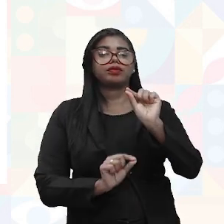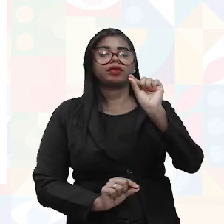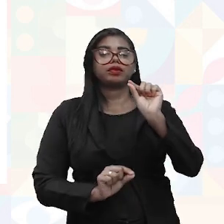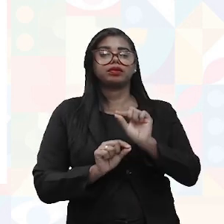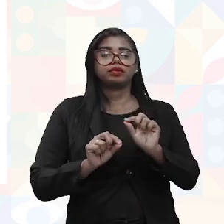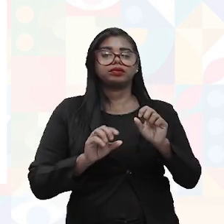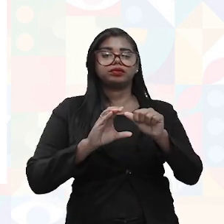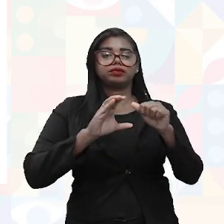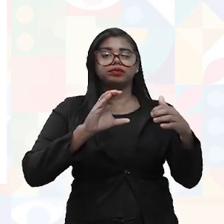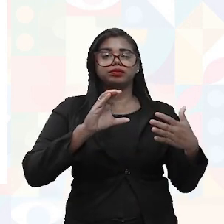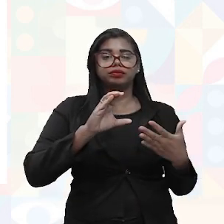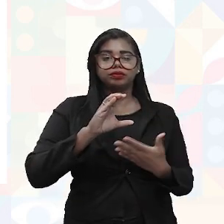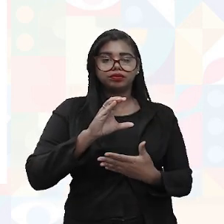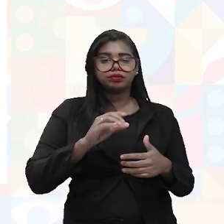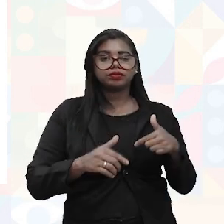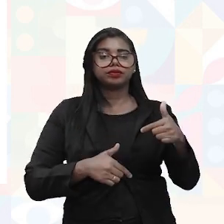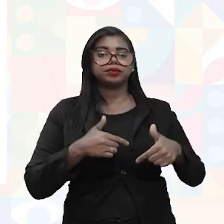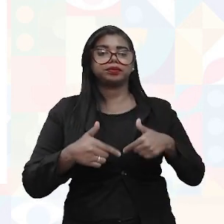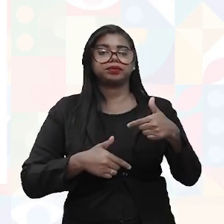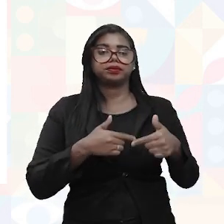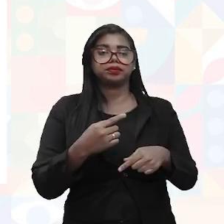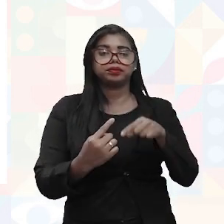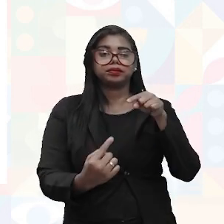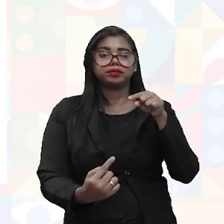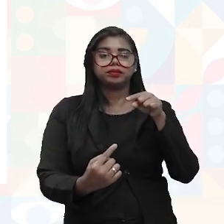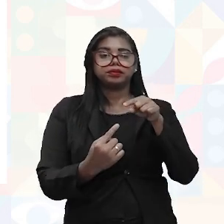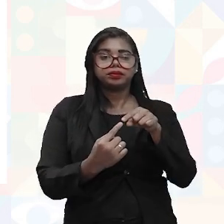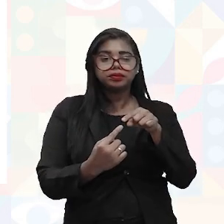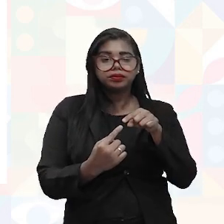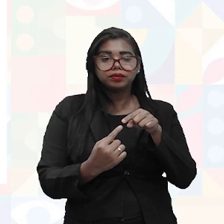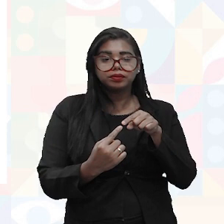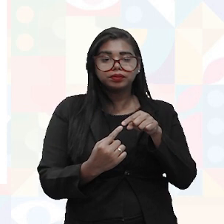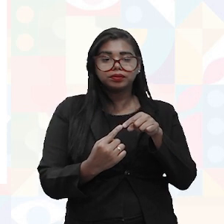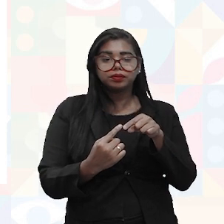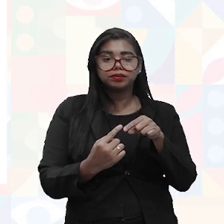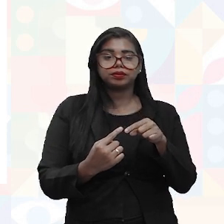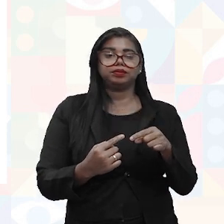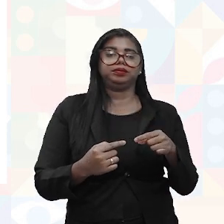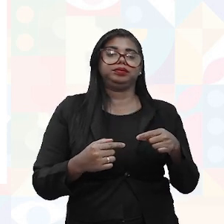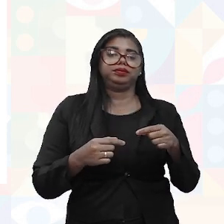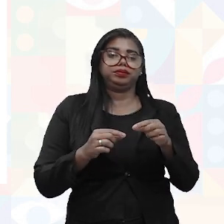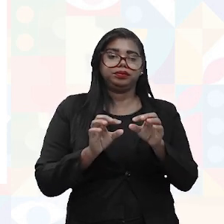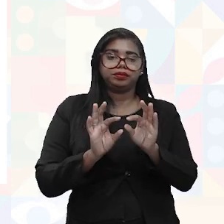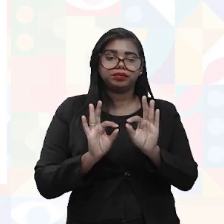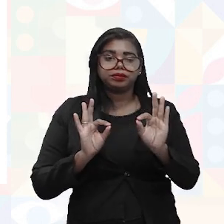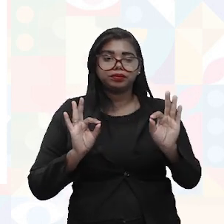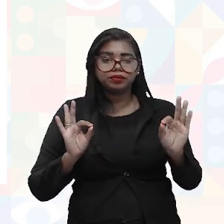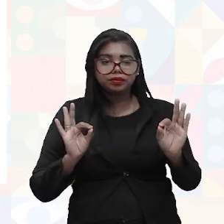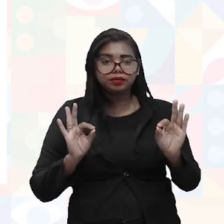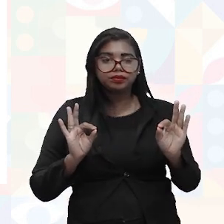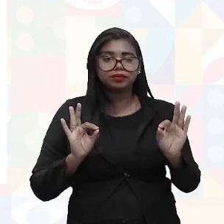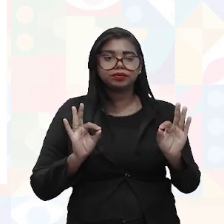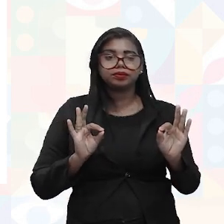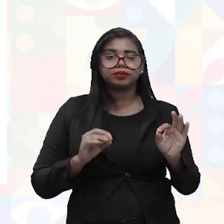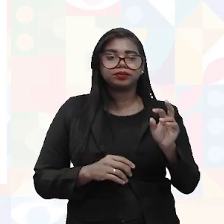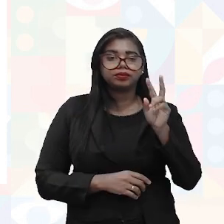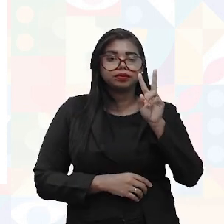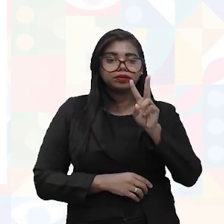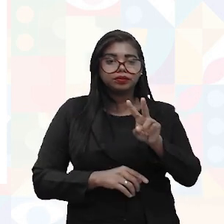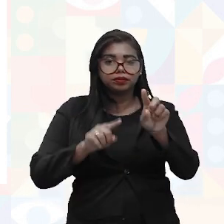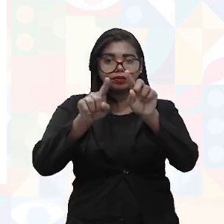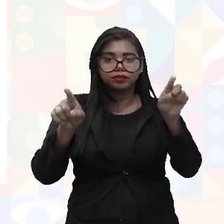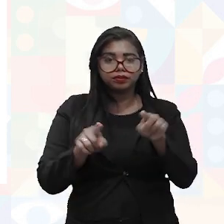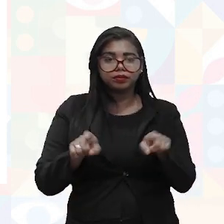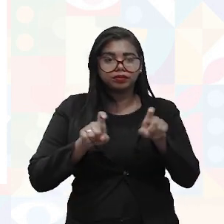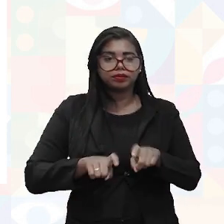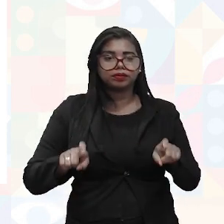características da superfície de trabalho compatíveis com o tipo da atividade, com a distância requerida dos olhos ao campo de trabalho,